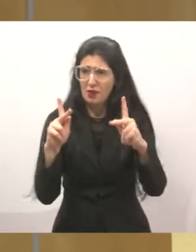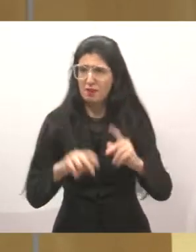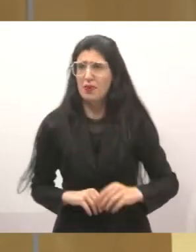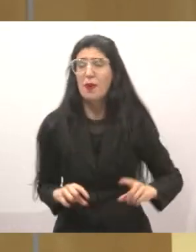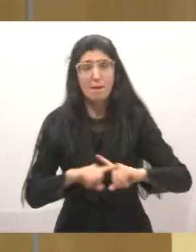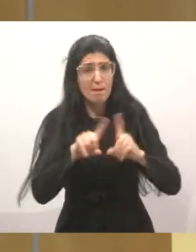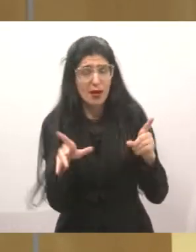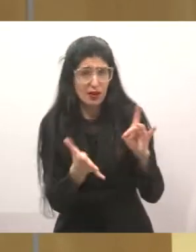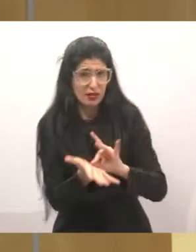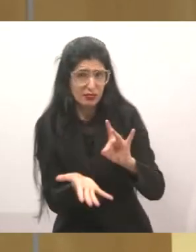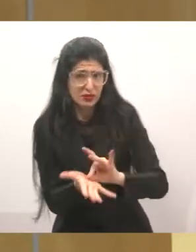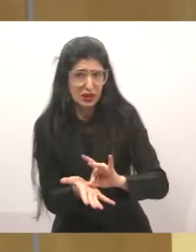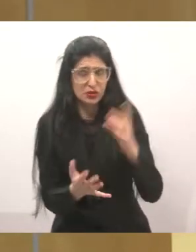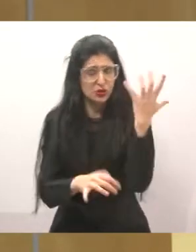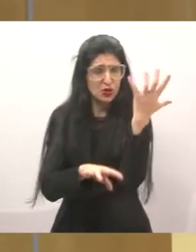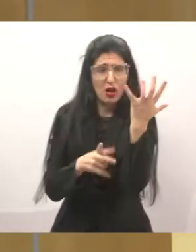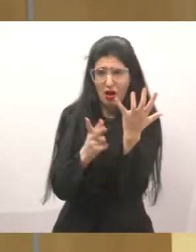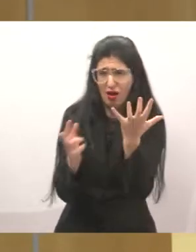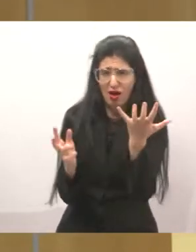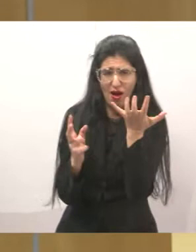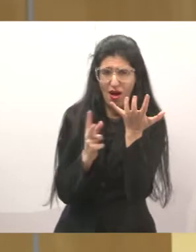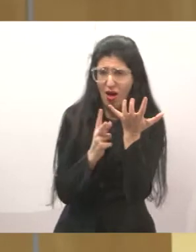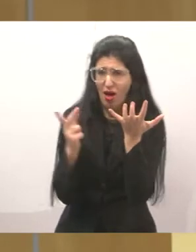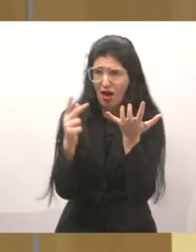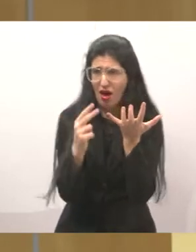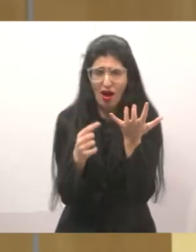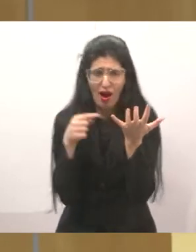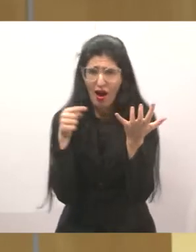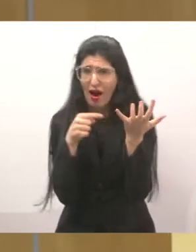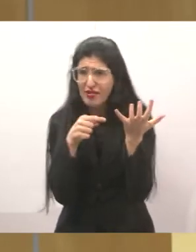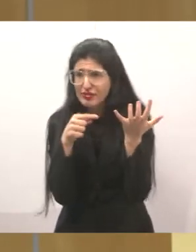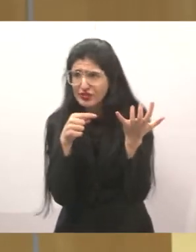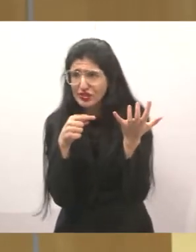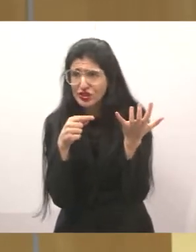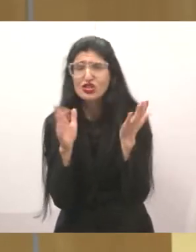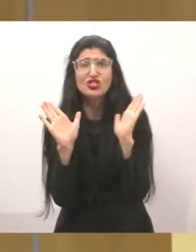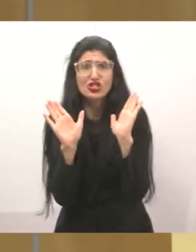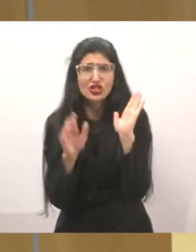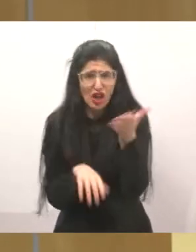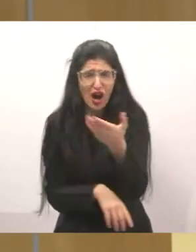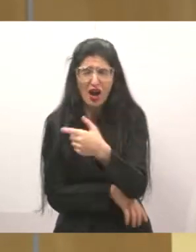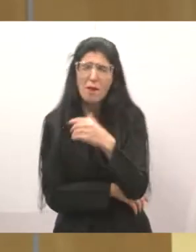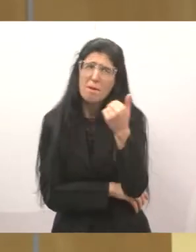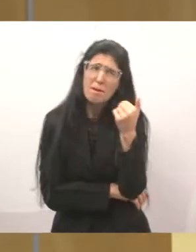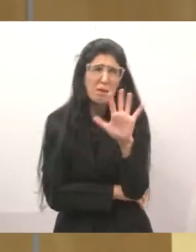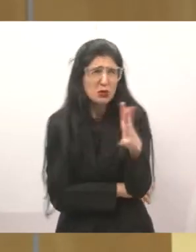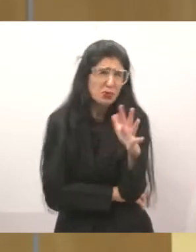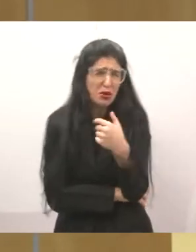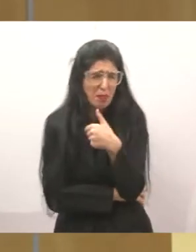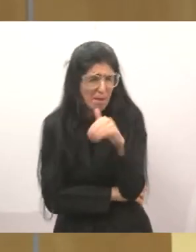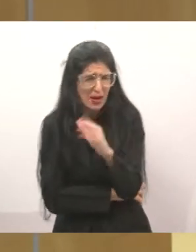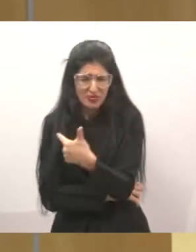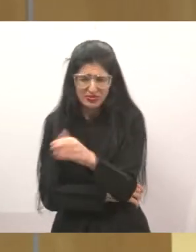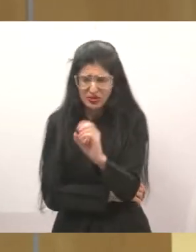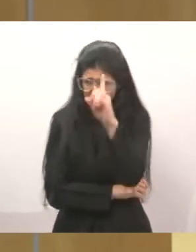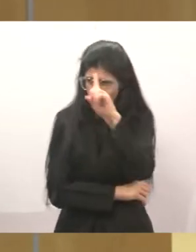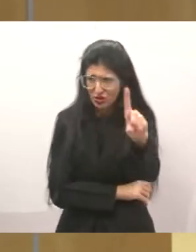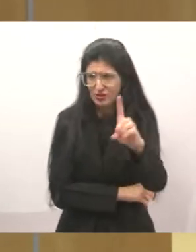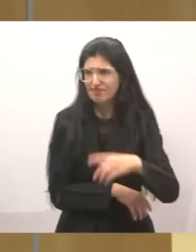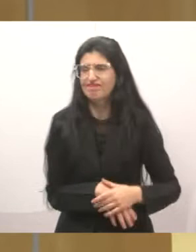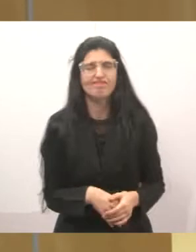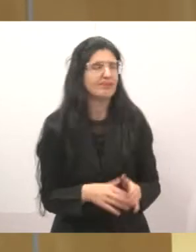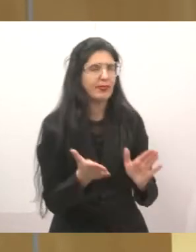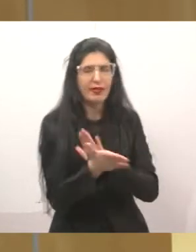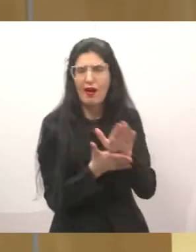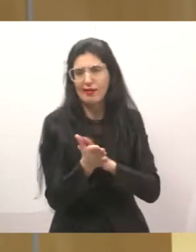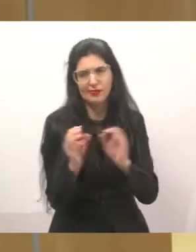realidade, essas árvores estão lá, já faz praticamente 20 dias ou mais, e não conseguem, não foram tirar até hoje.